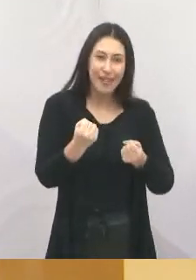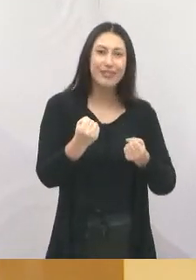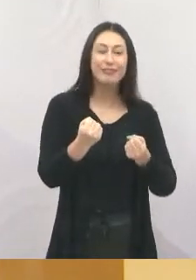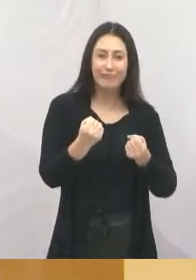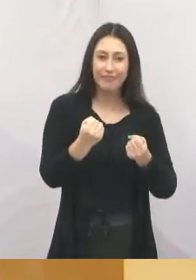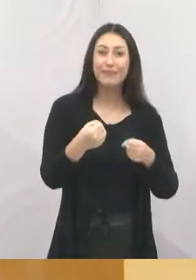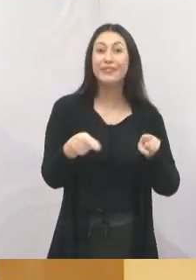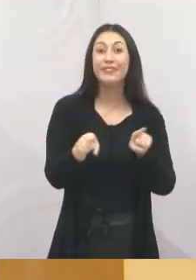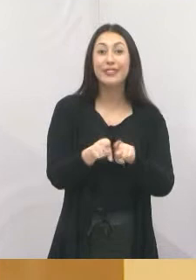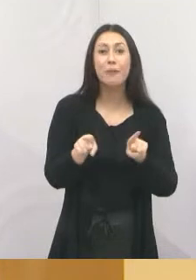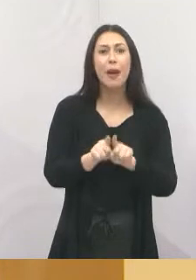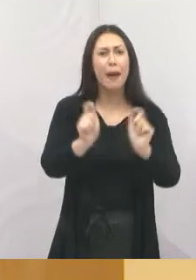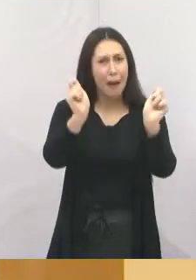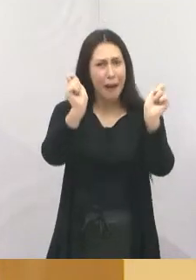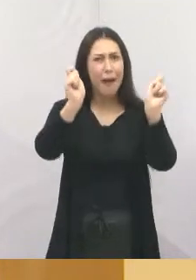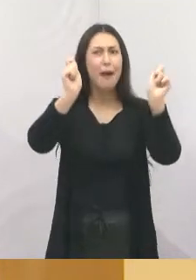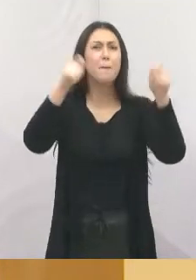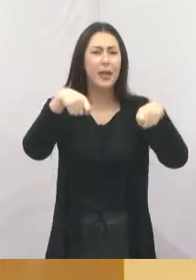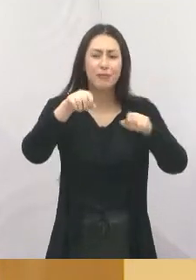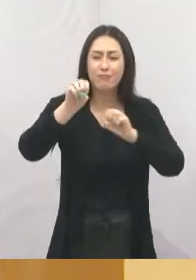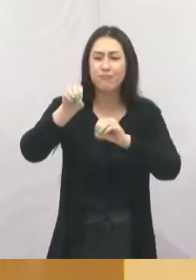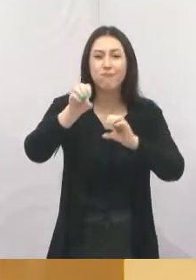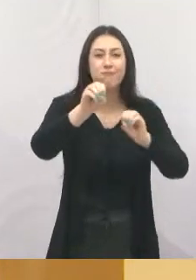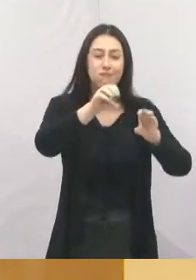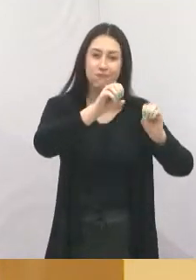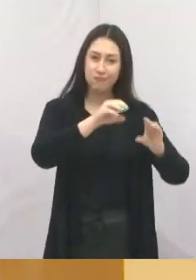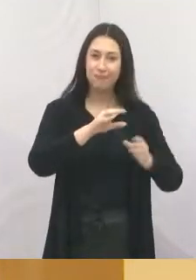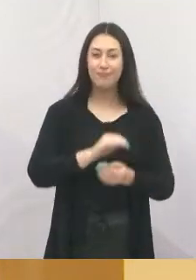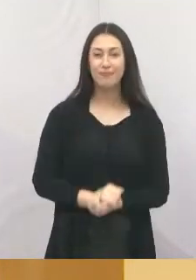e com a sua capacidade de educar.